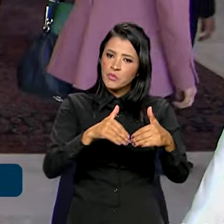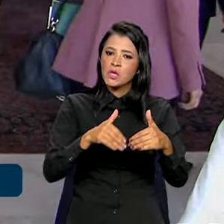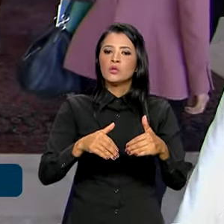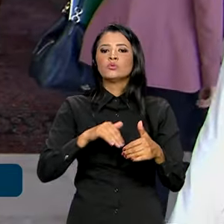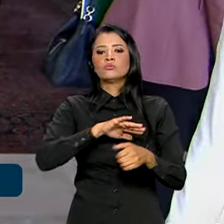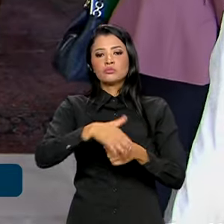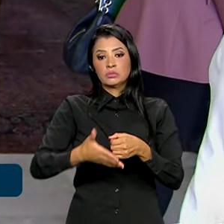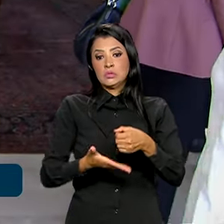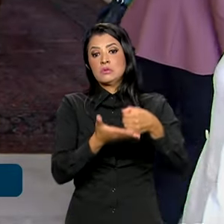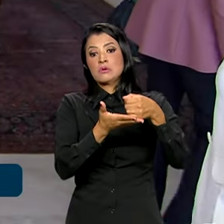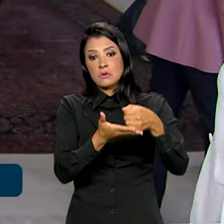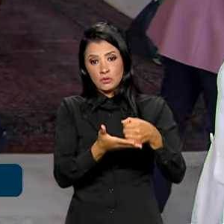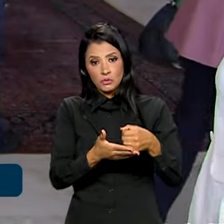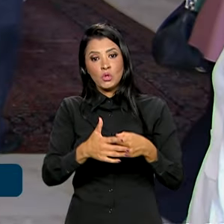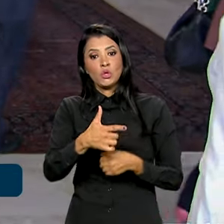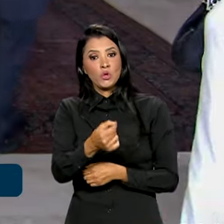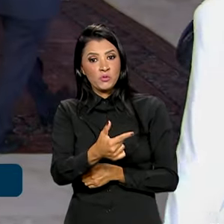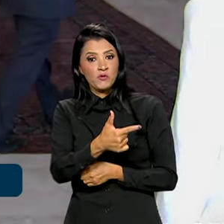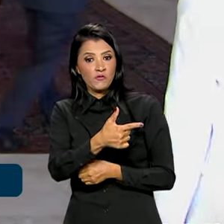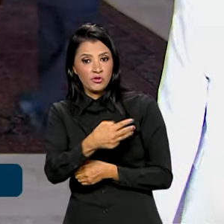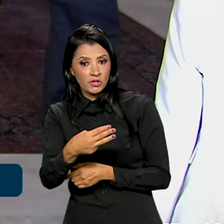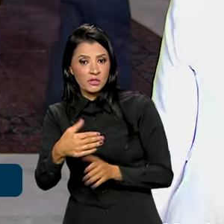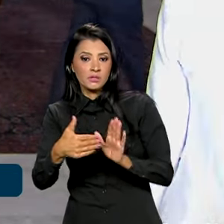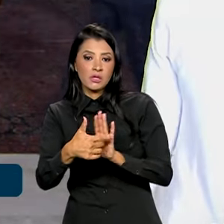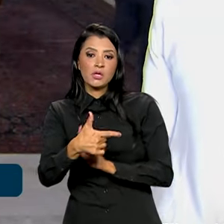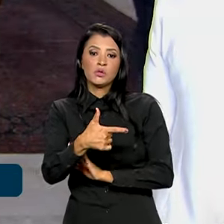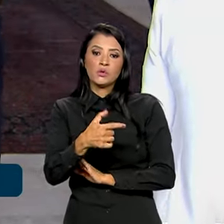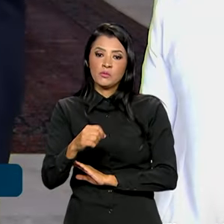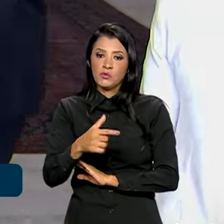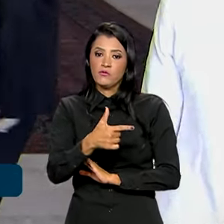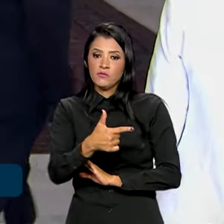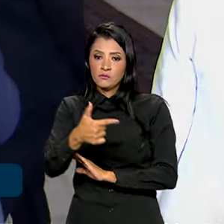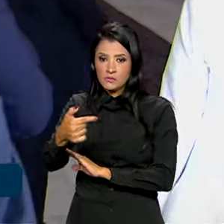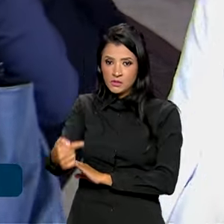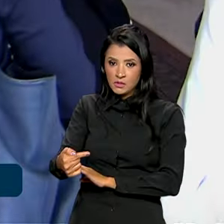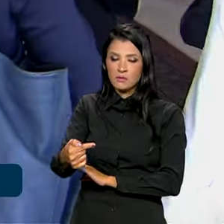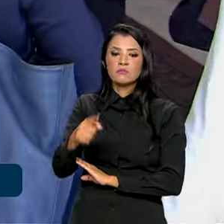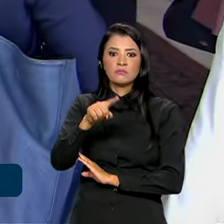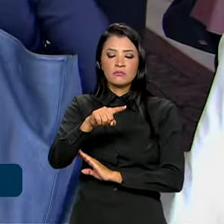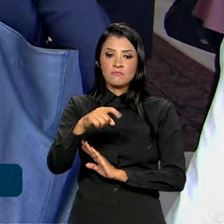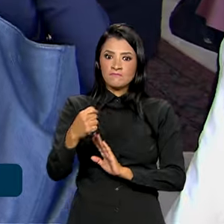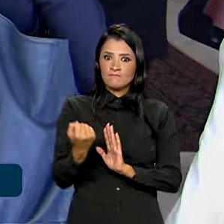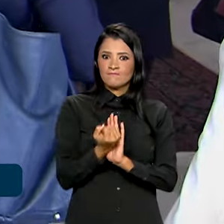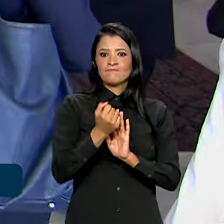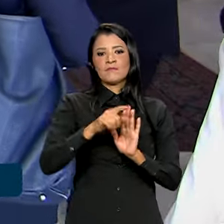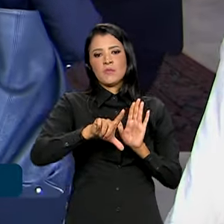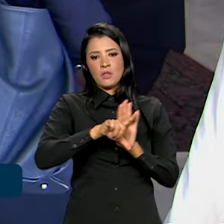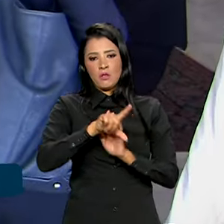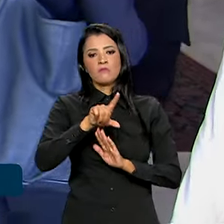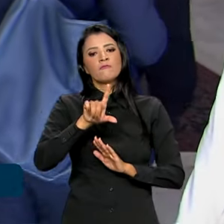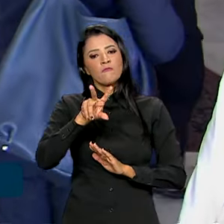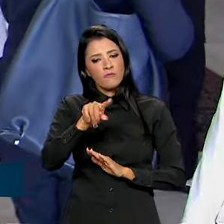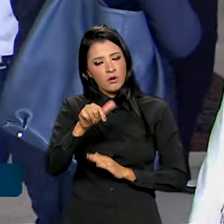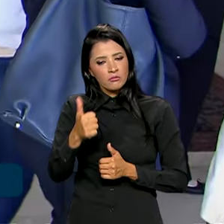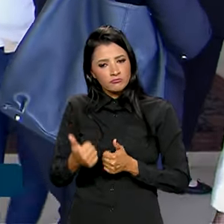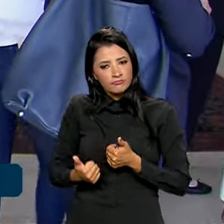Sustentável 2023-2027. Um marco que vai auxiliar,